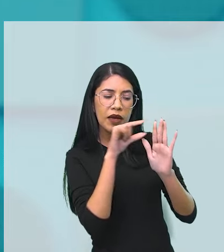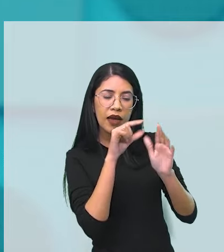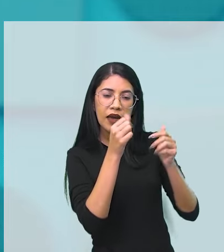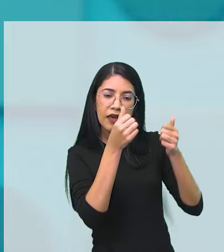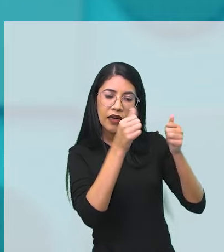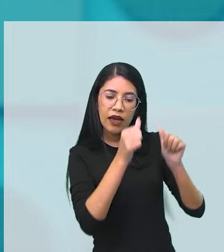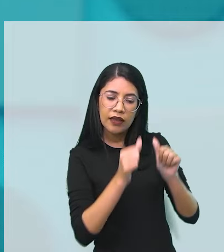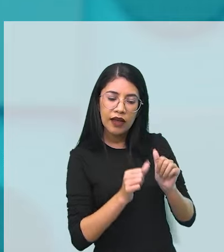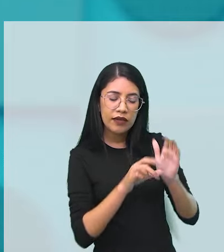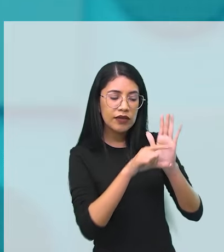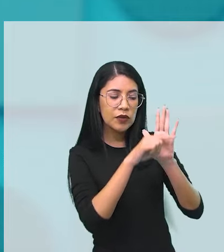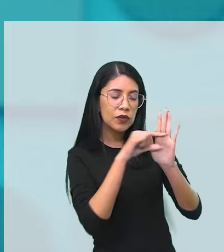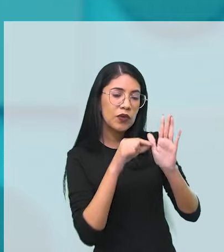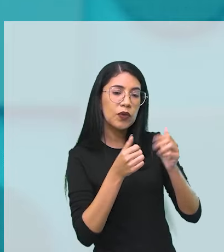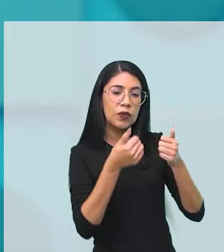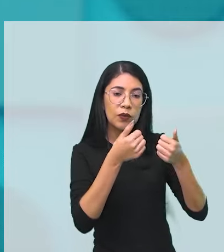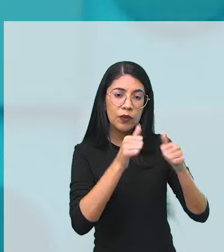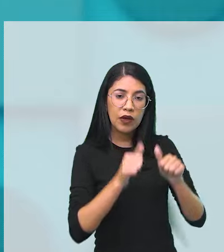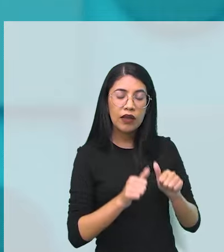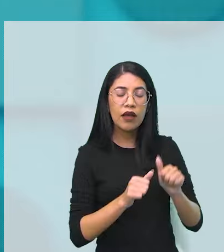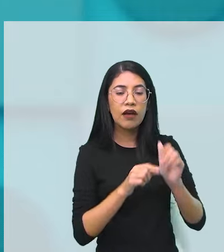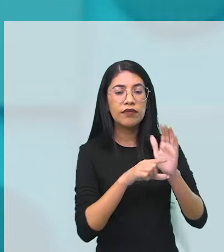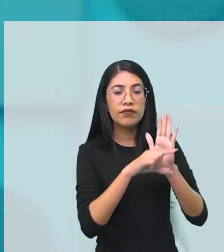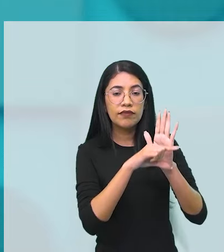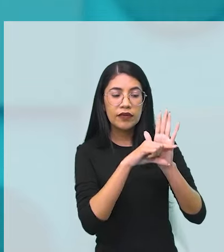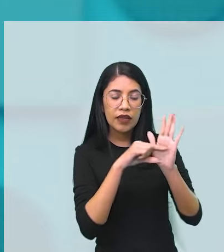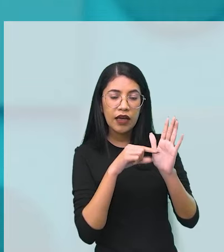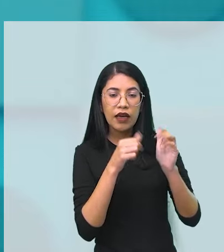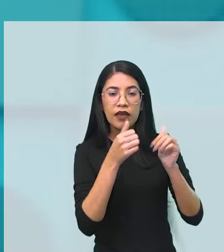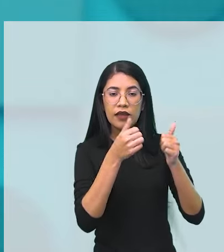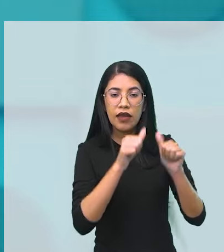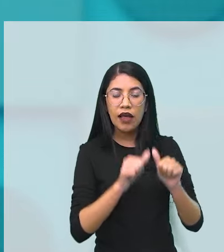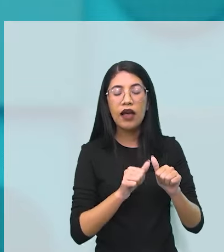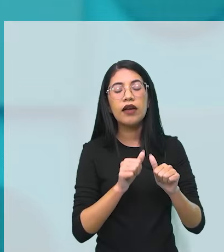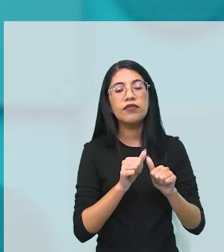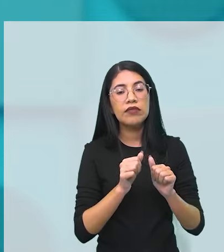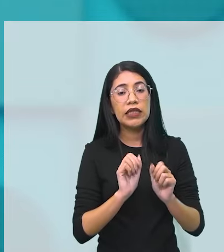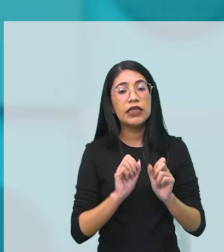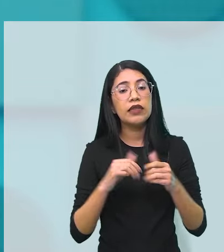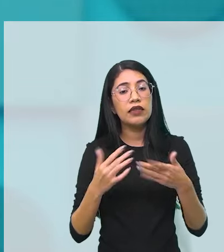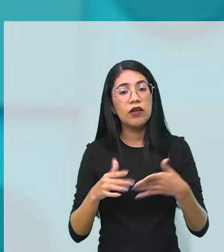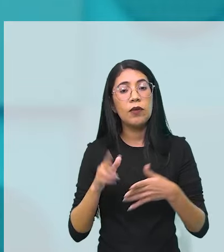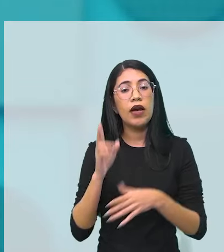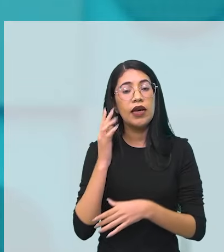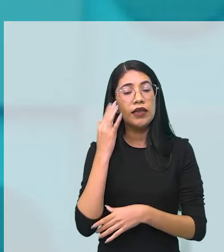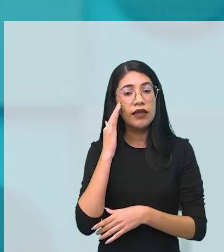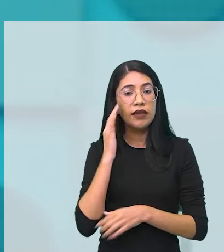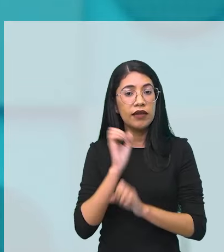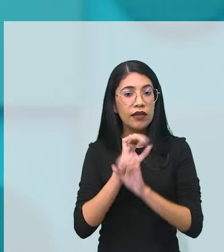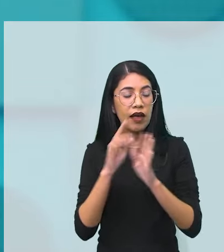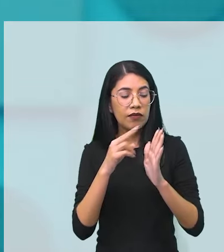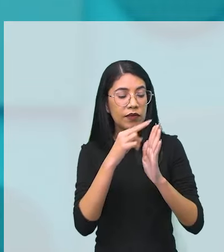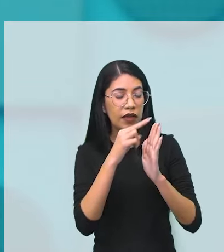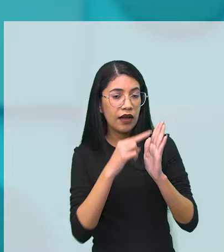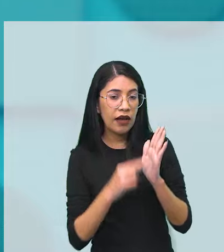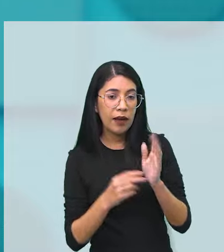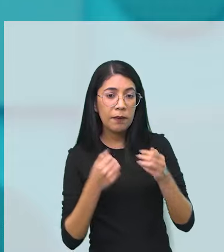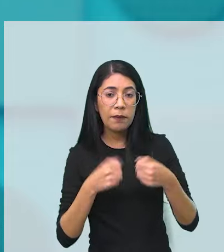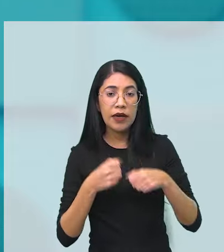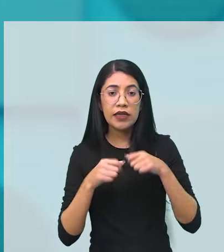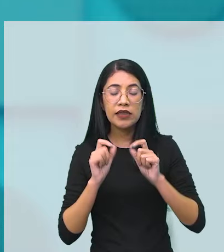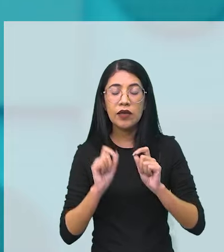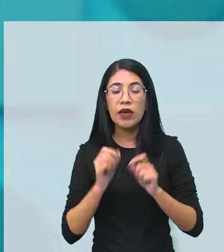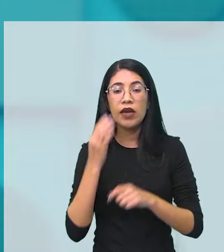parágrafo, entender perfeitamente. Vou pegar o segundo, ler novamente. Então, pra gente ter uma boa leitura, nós temos que